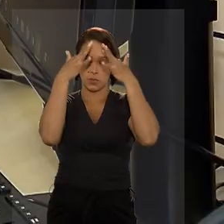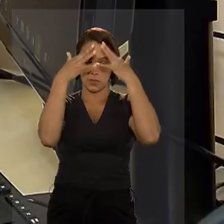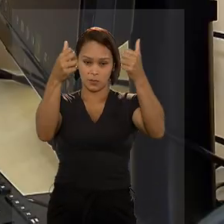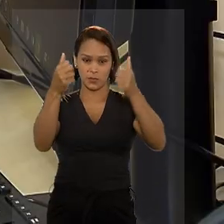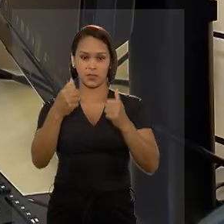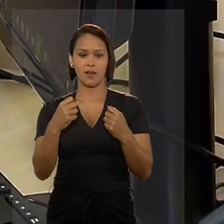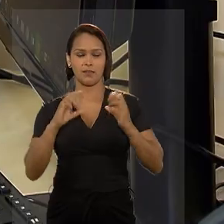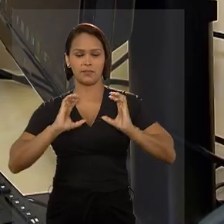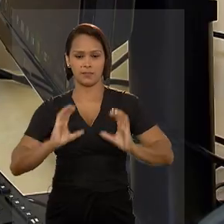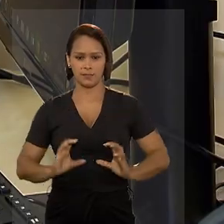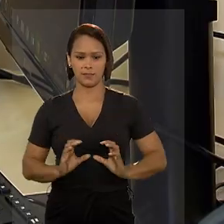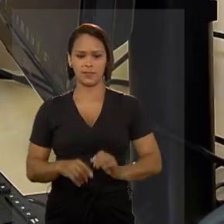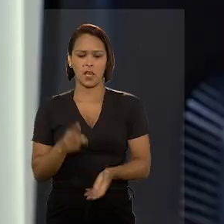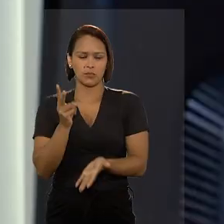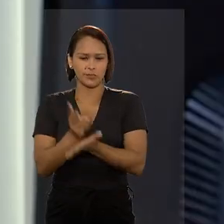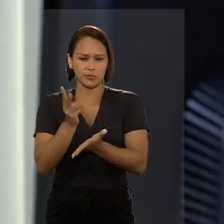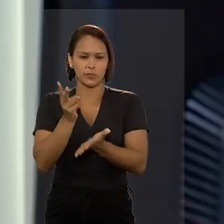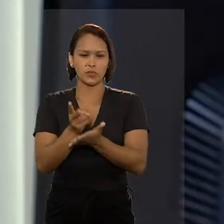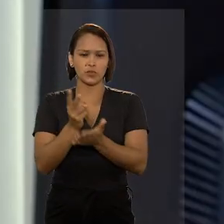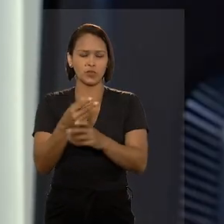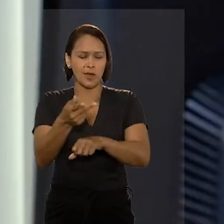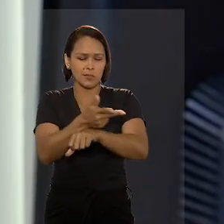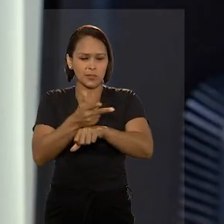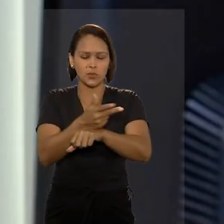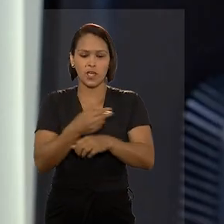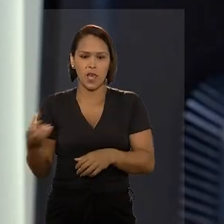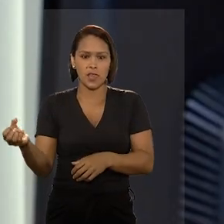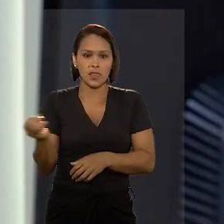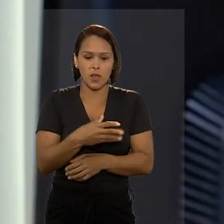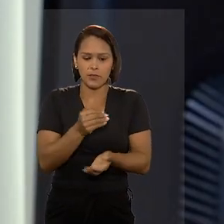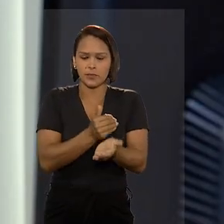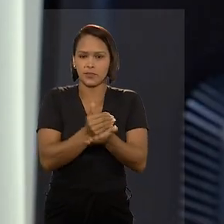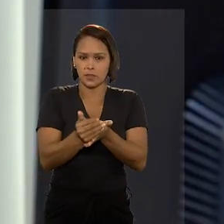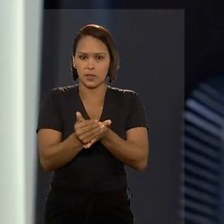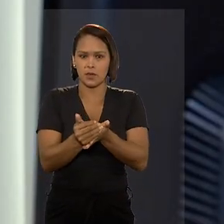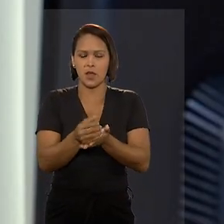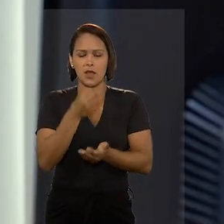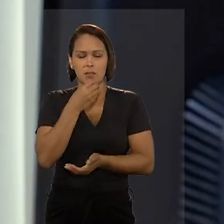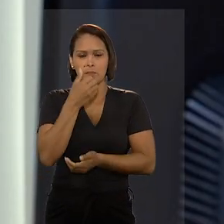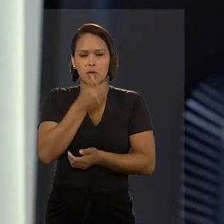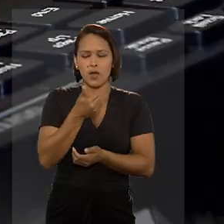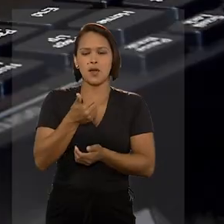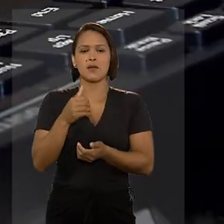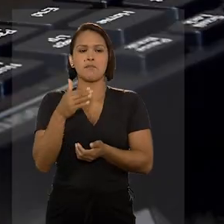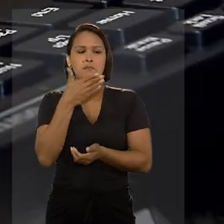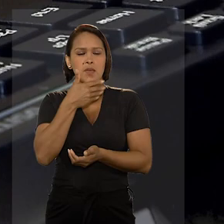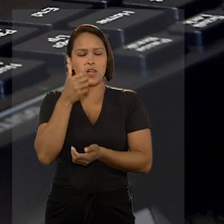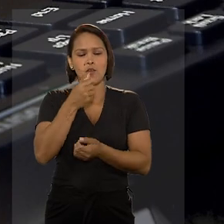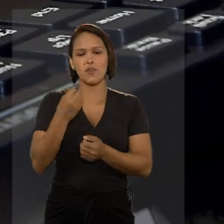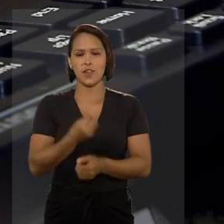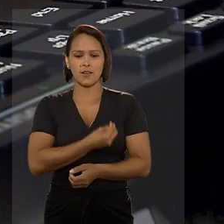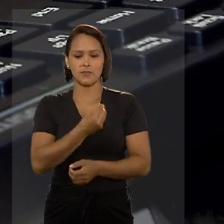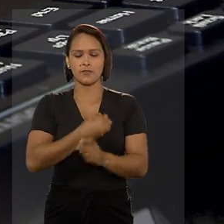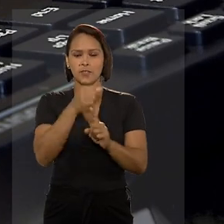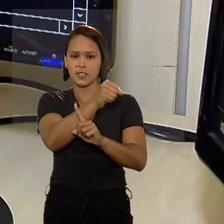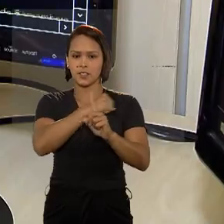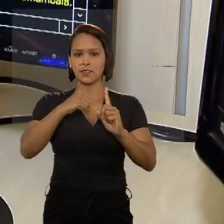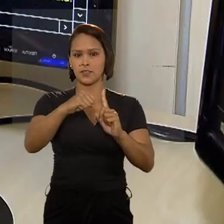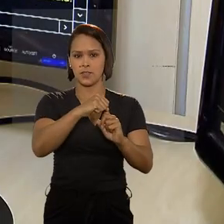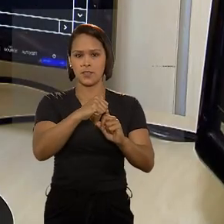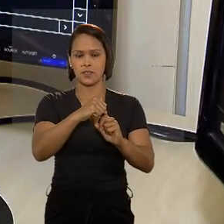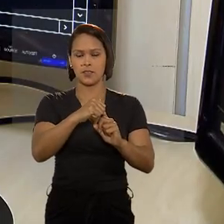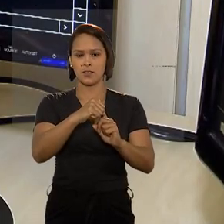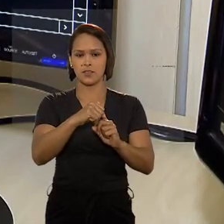Tribunal da Cidadania, está sempre em busca de novas iniciativas para melhorar a vida dessas